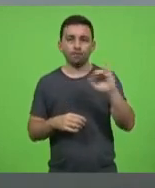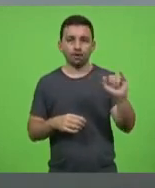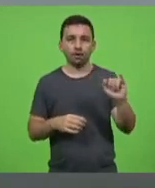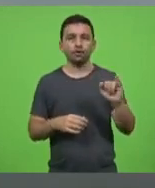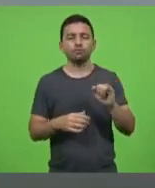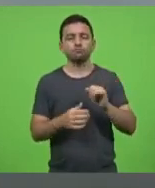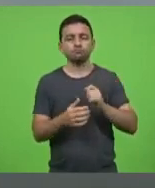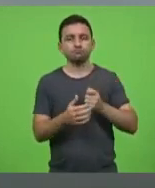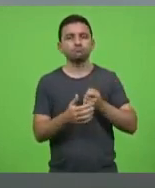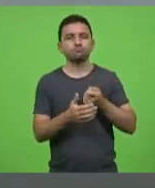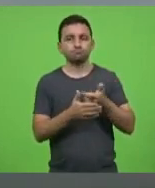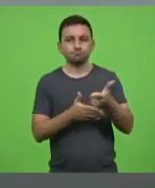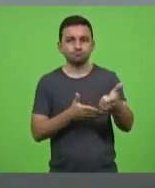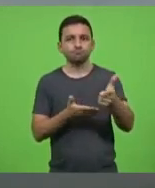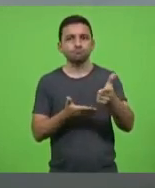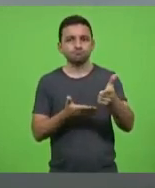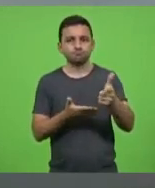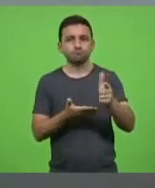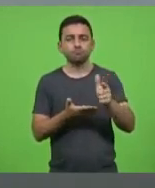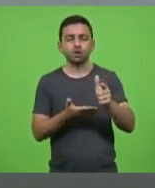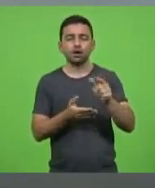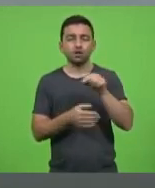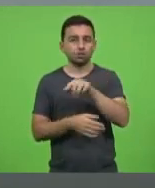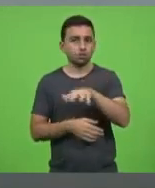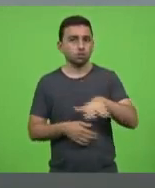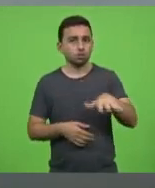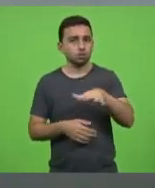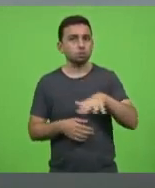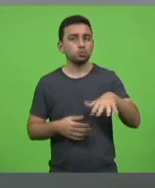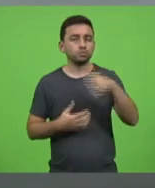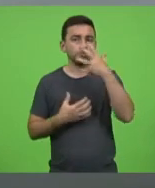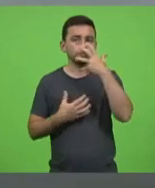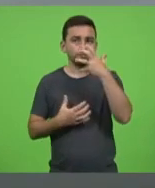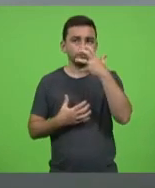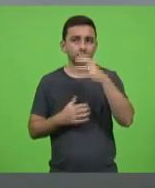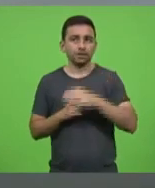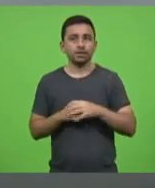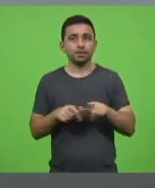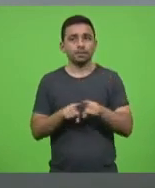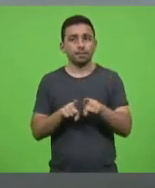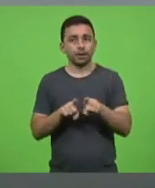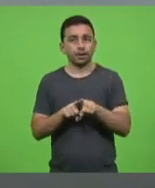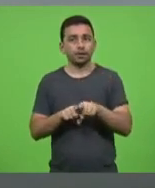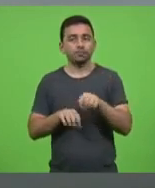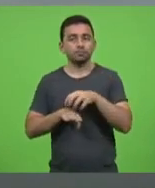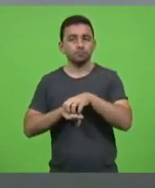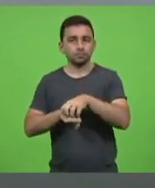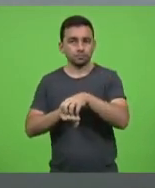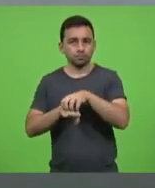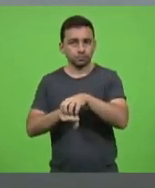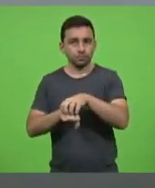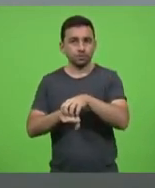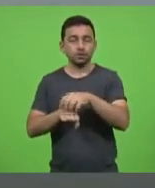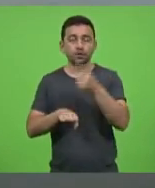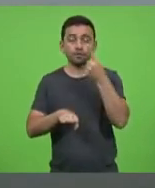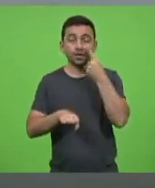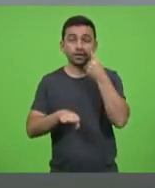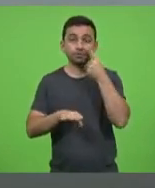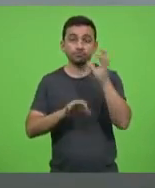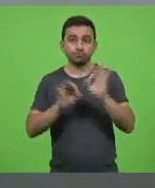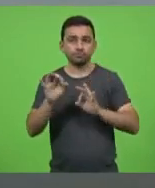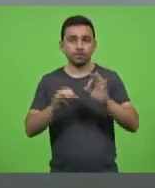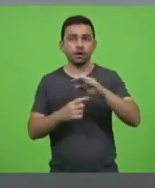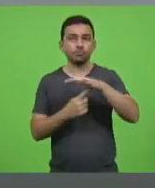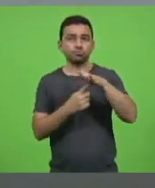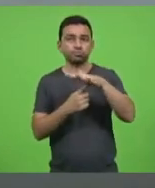a compra desses respiradores e o transporte também está sendo providenciado aéreo junto